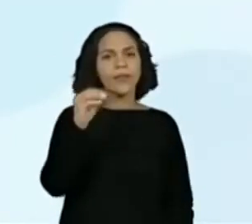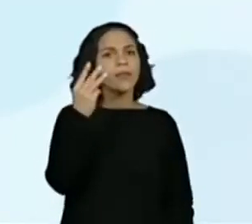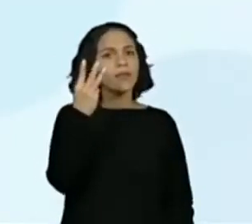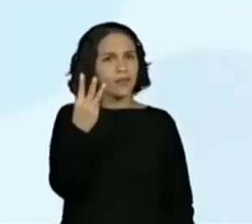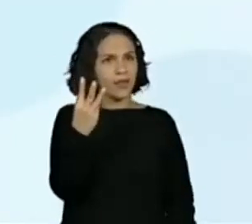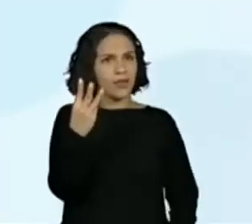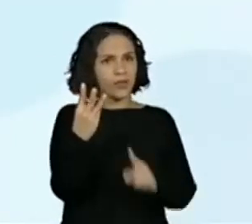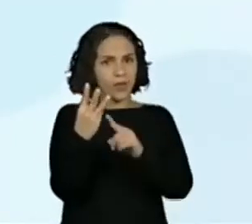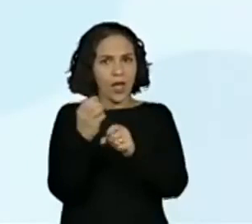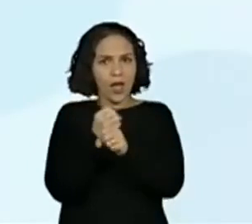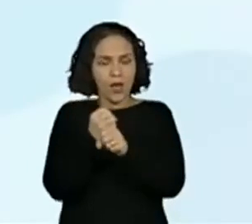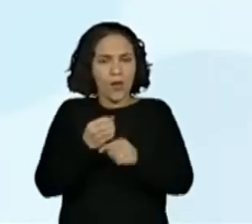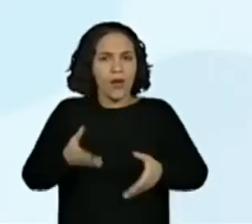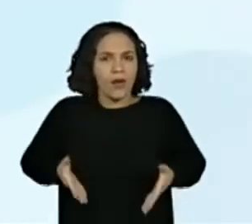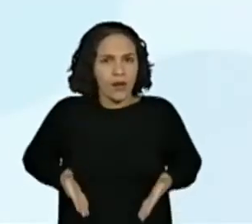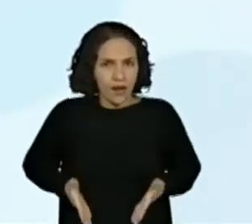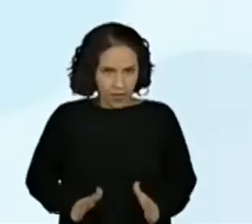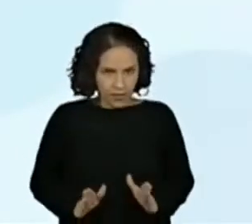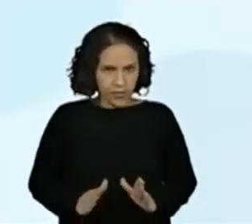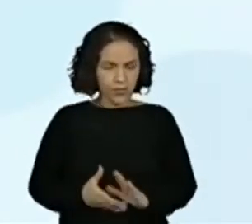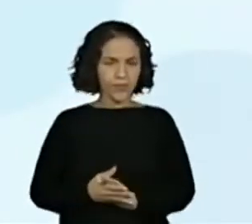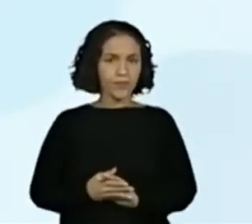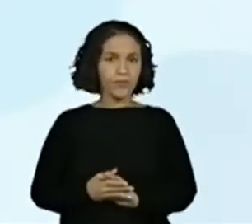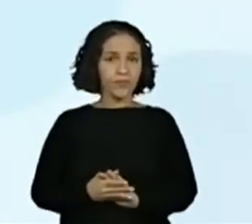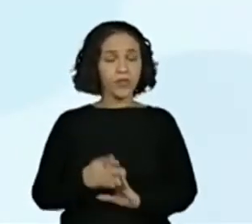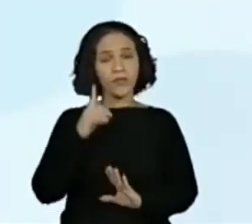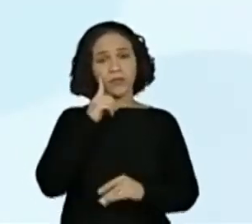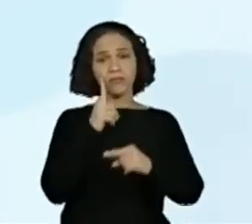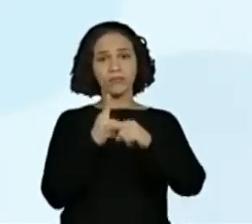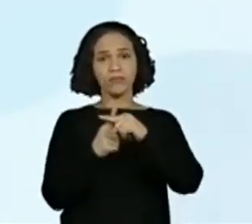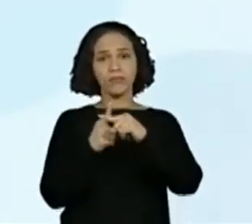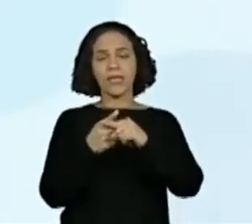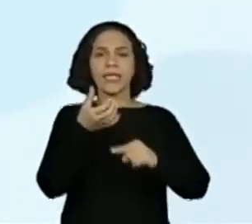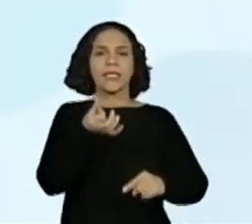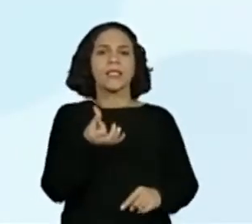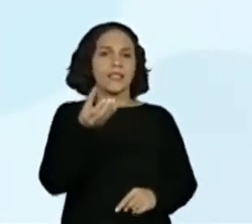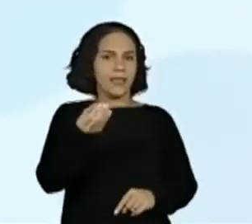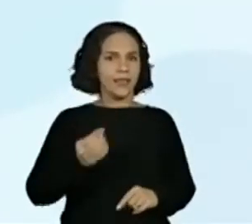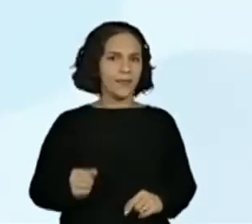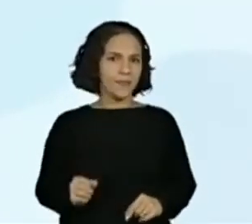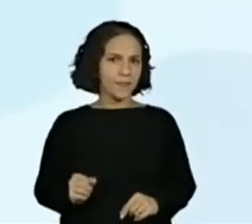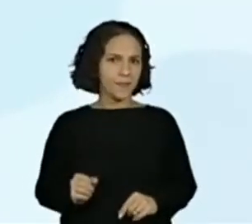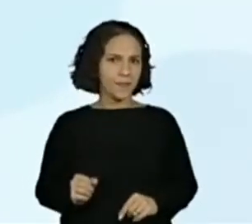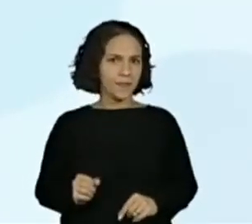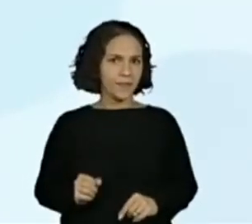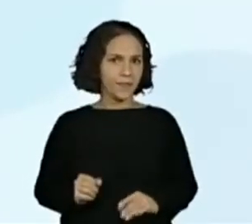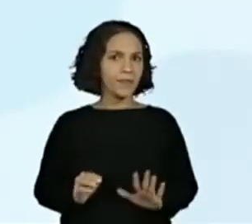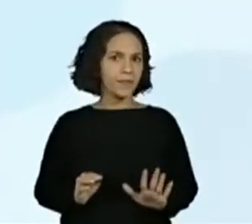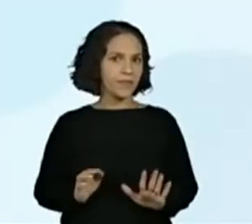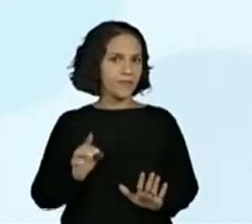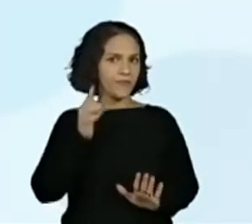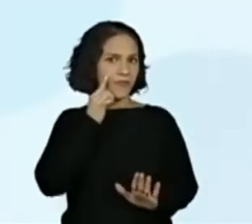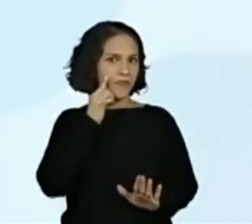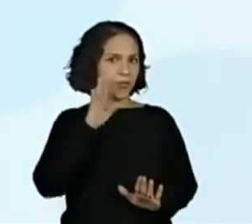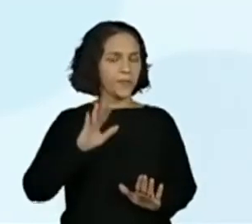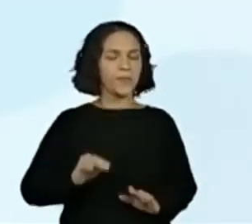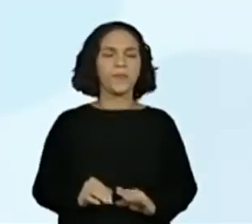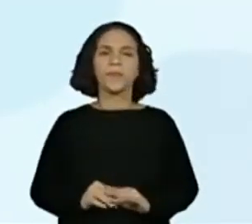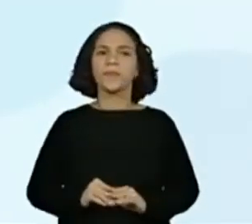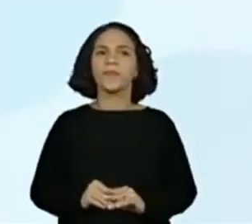nasceu, ok? E vamos somar 60. Vamos somar 60.